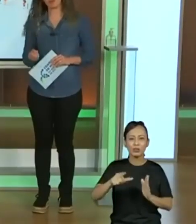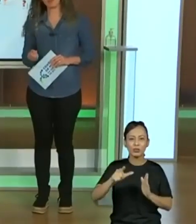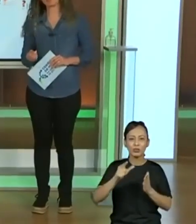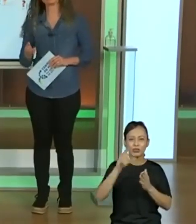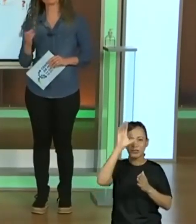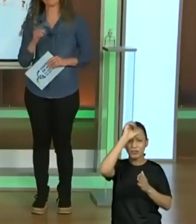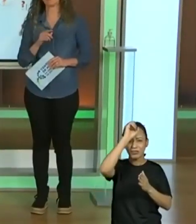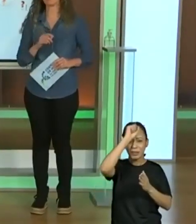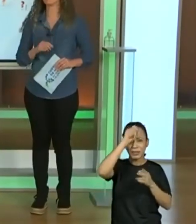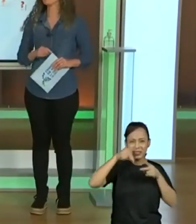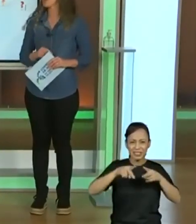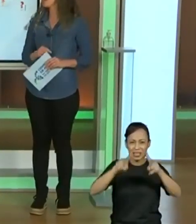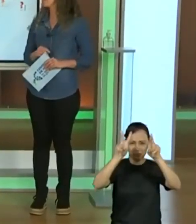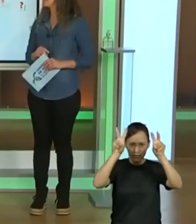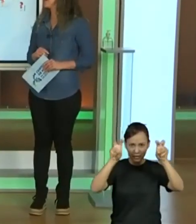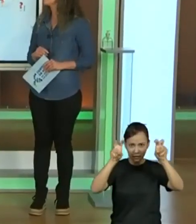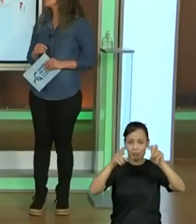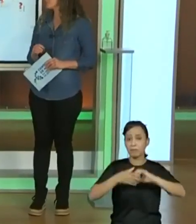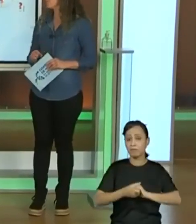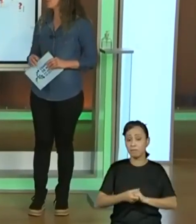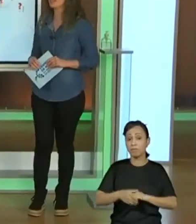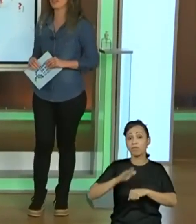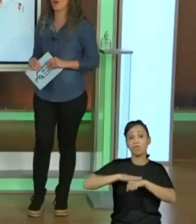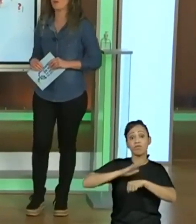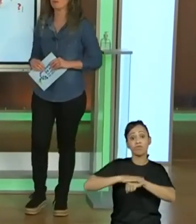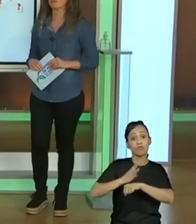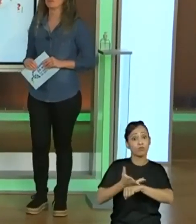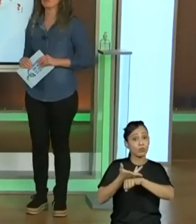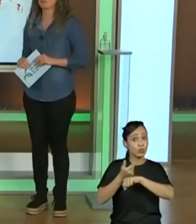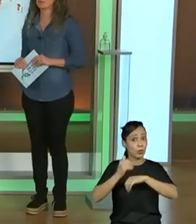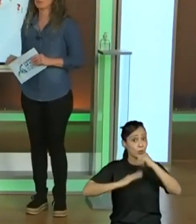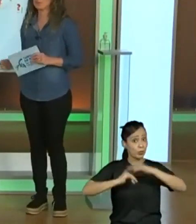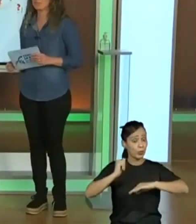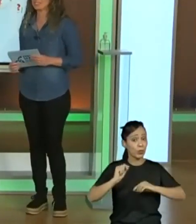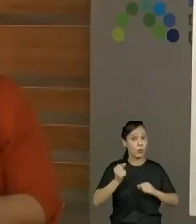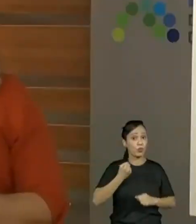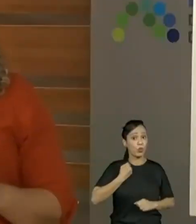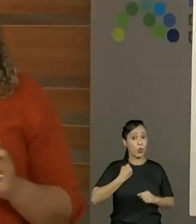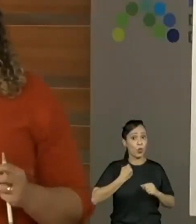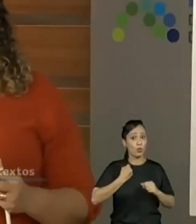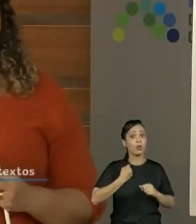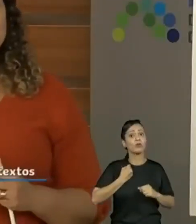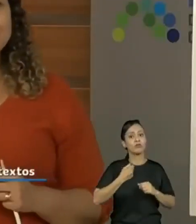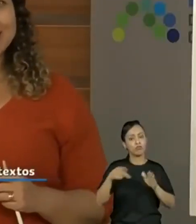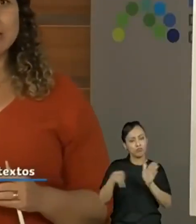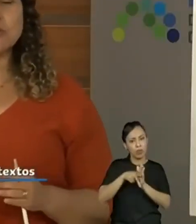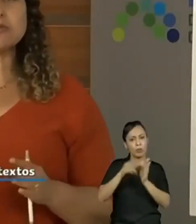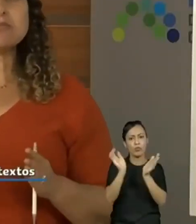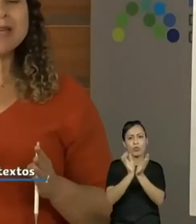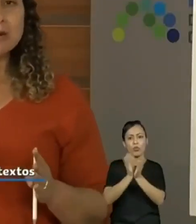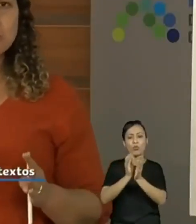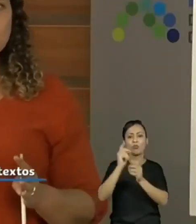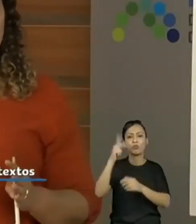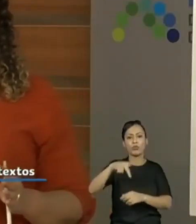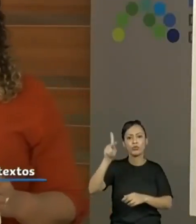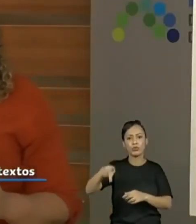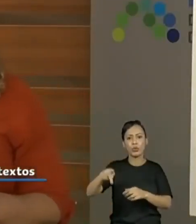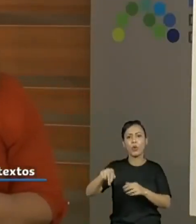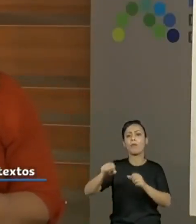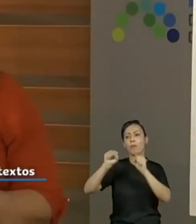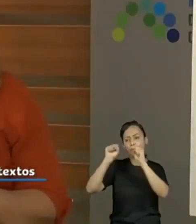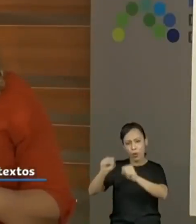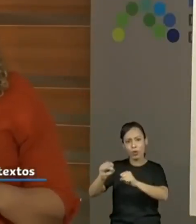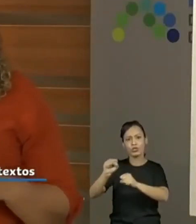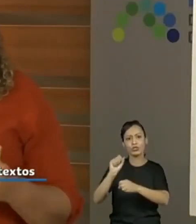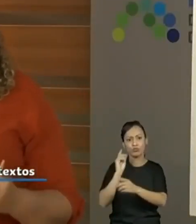Os professores podem encontrar a habilidade neste material. Ah, é verdade, porque a gente coloca a habilidade no primeiro momento,